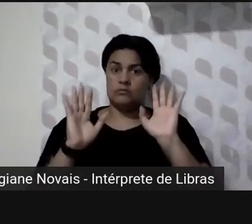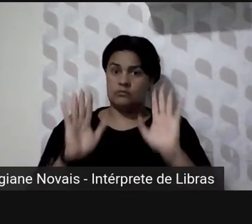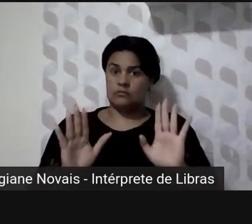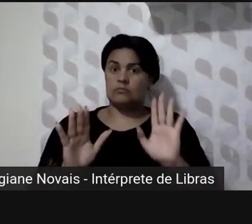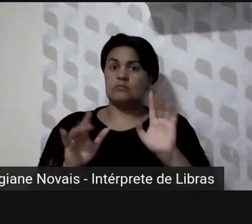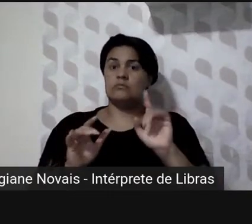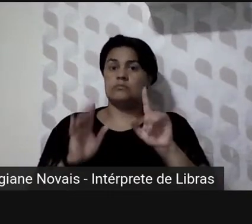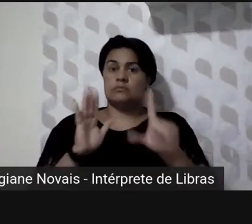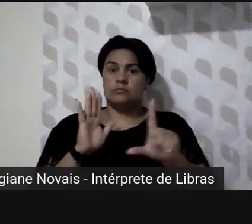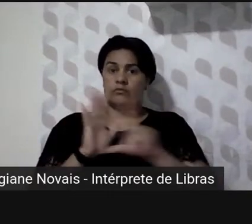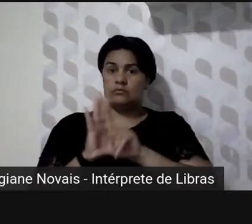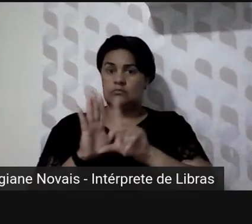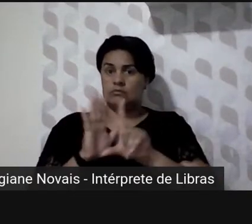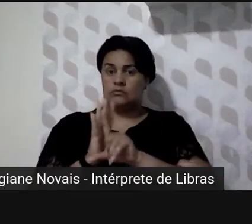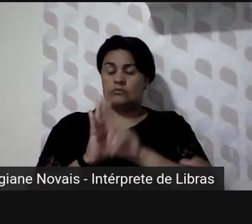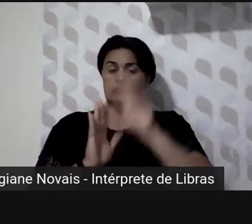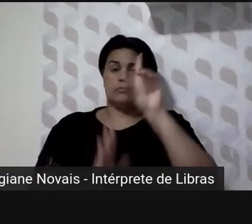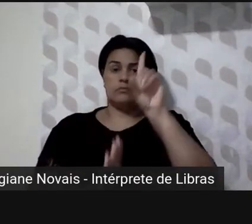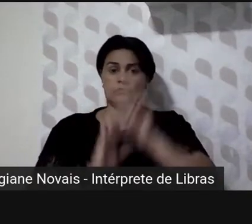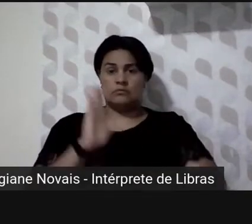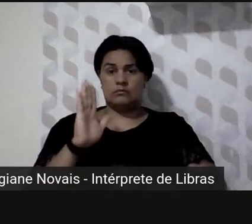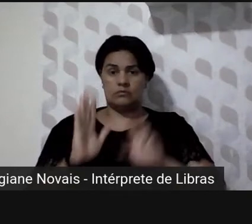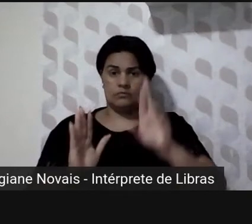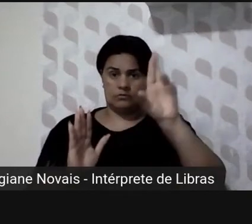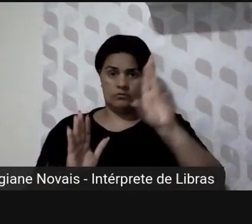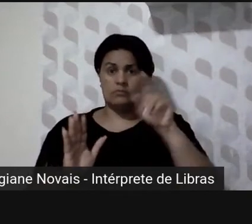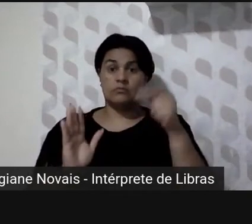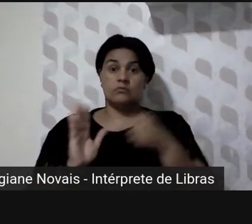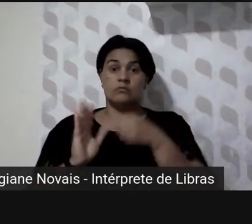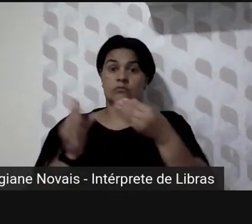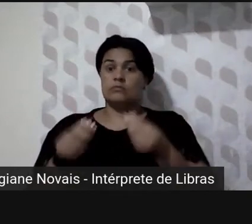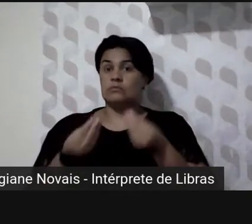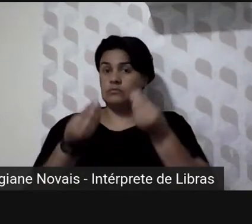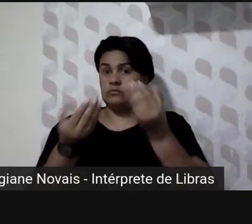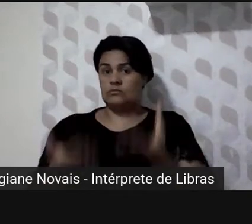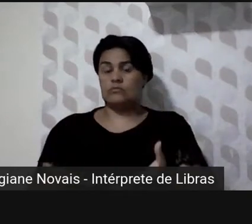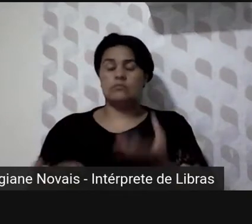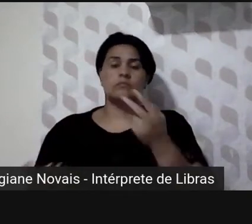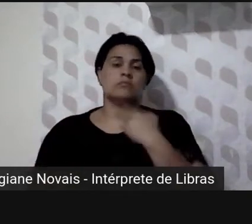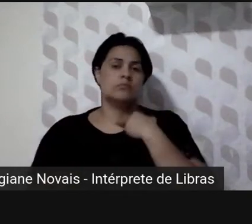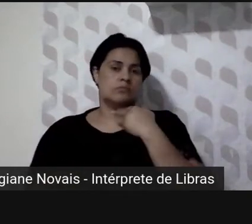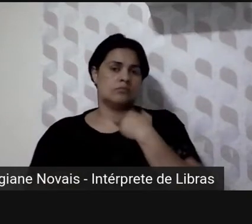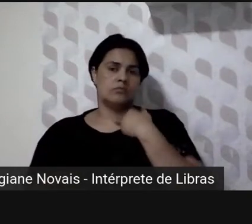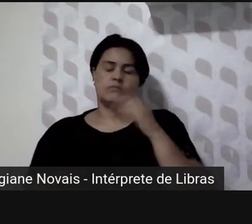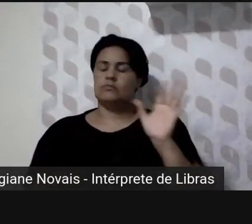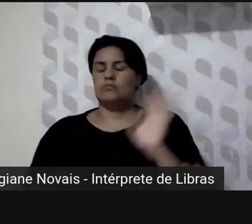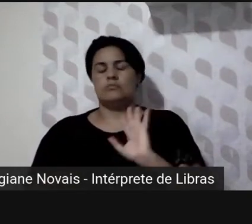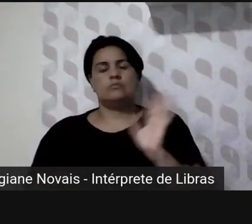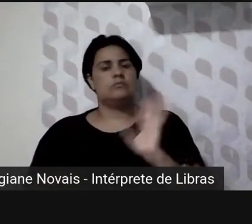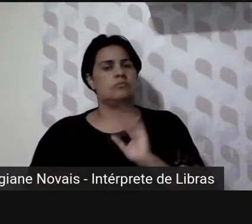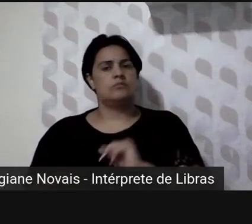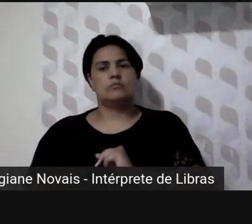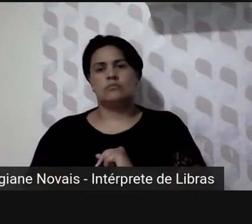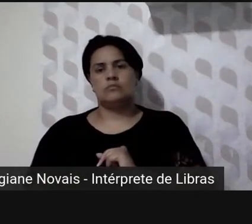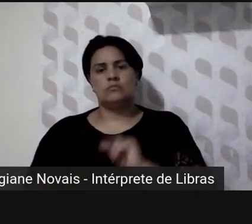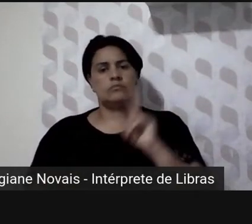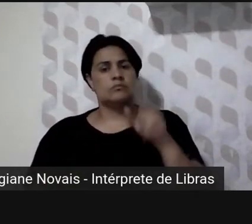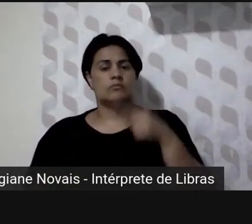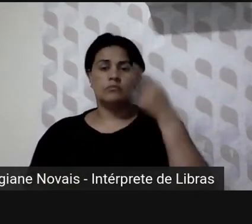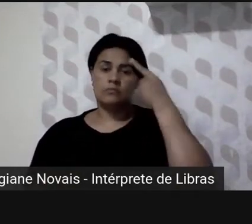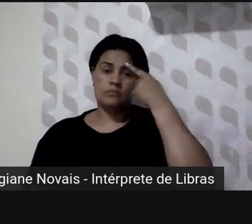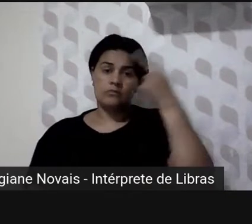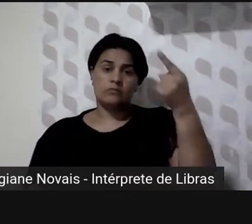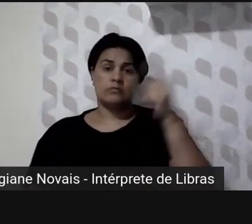de direitos autorais ela não pode ser concebida não incide sobre ela da direitos autorais é apenas uma ideia de